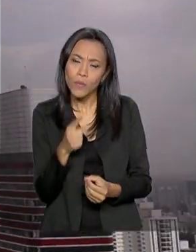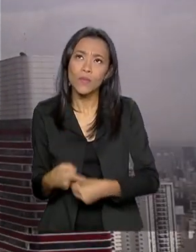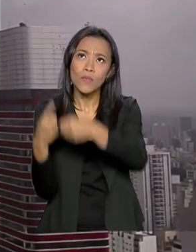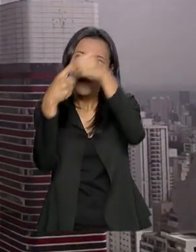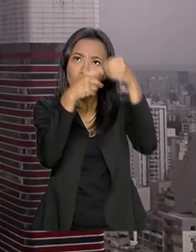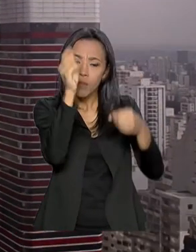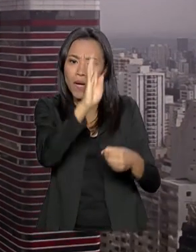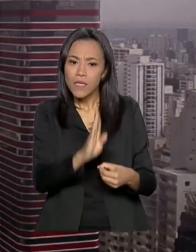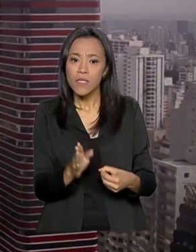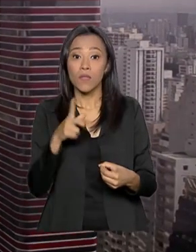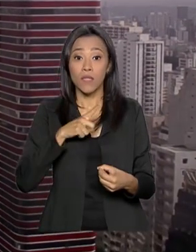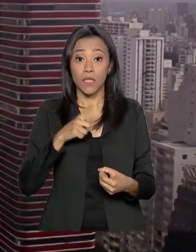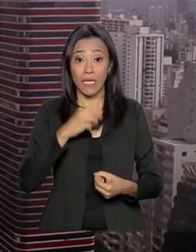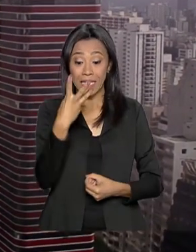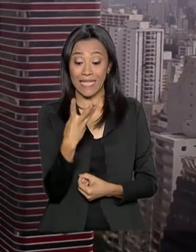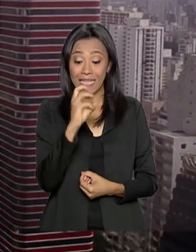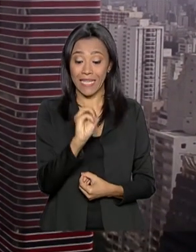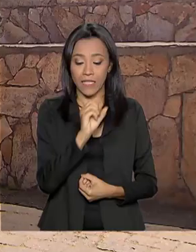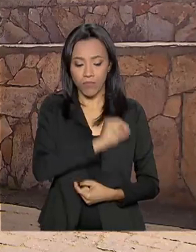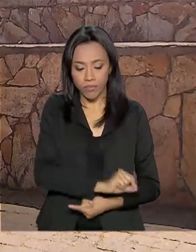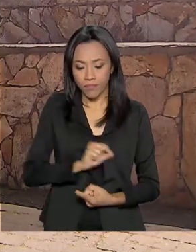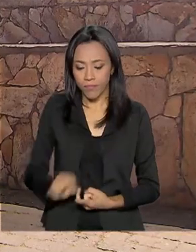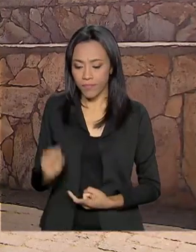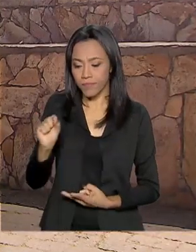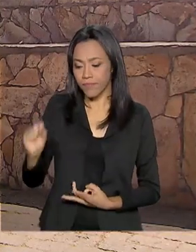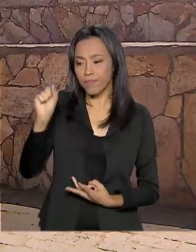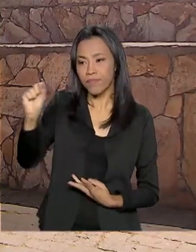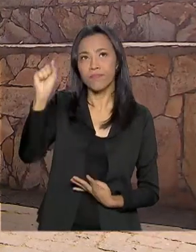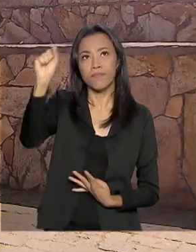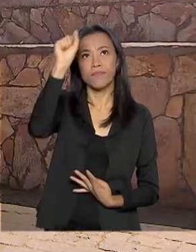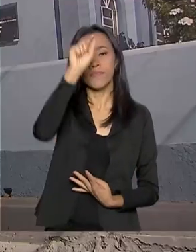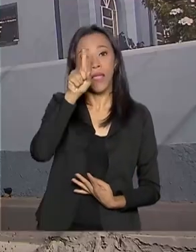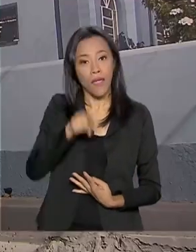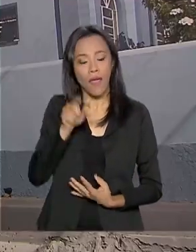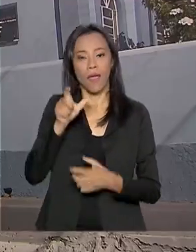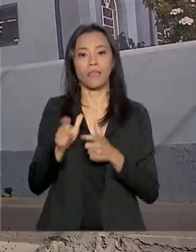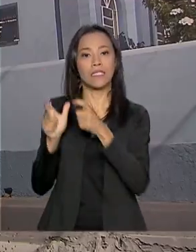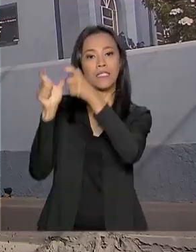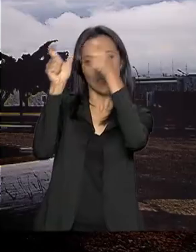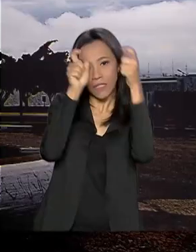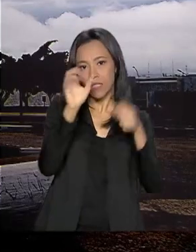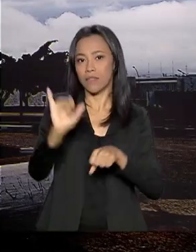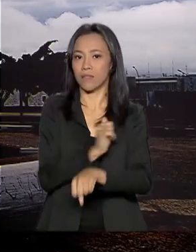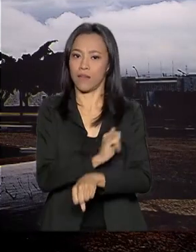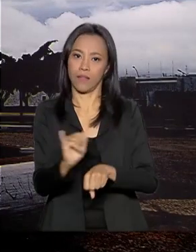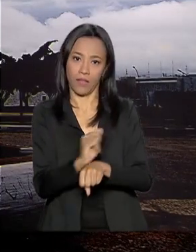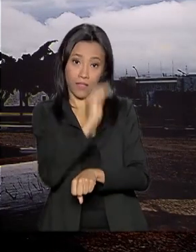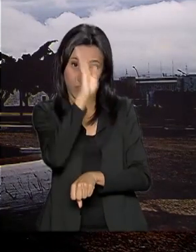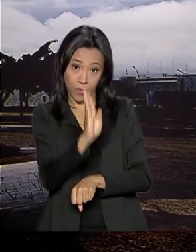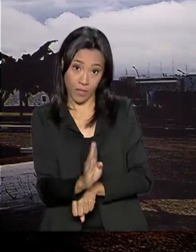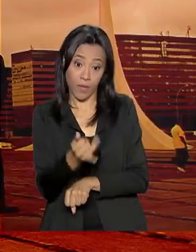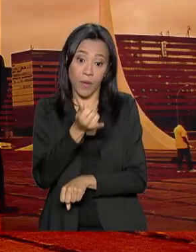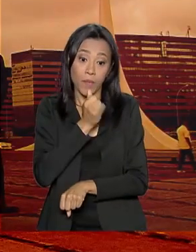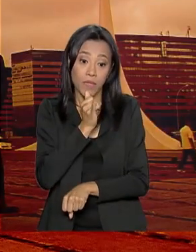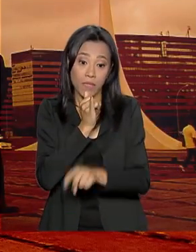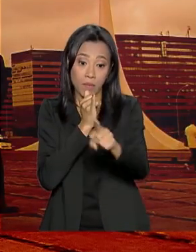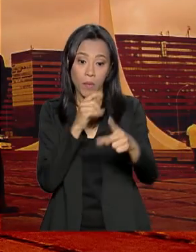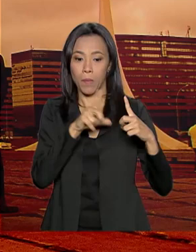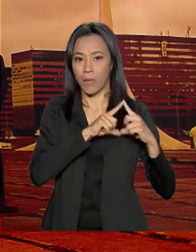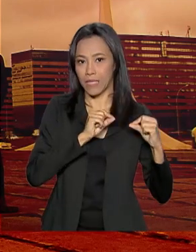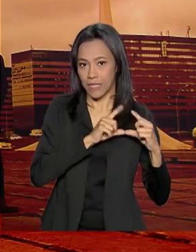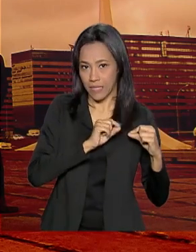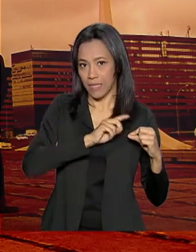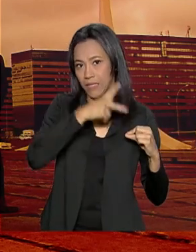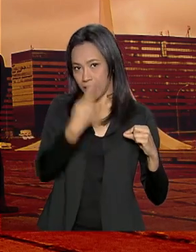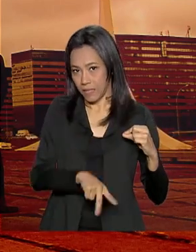foram divididas em 30 rotas turísticas consideradas estratégicas para o Brasil. São exemplos de rota Brasília,